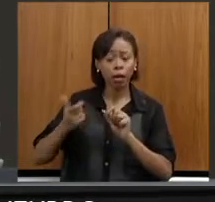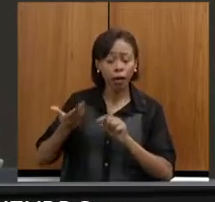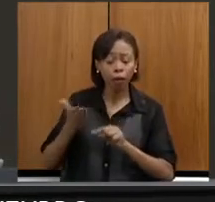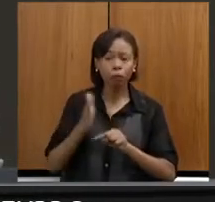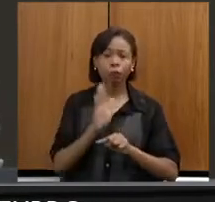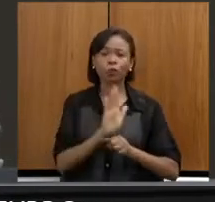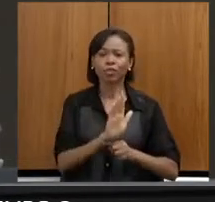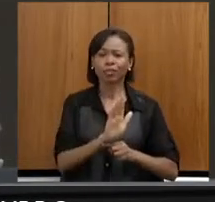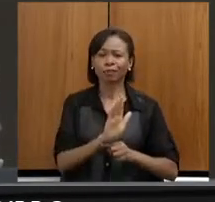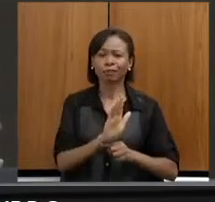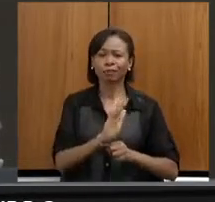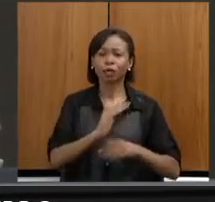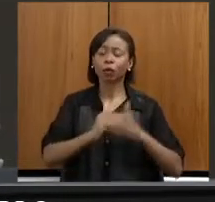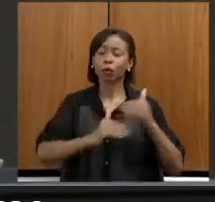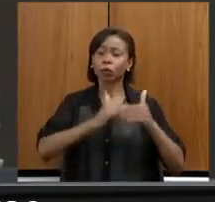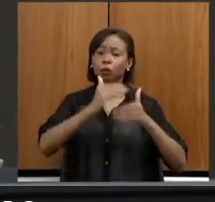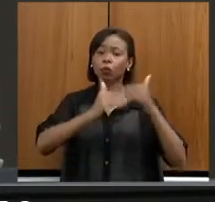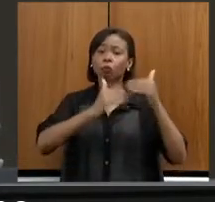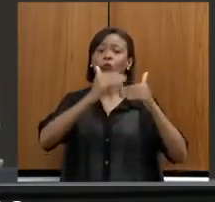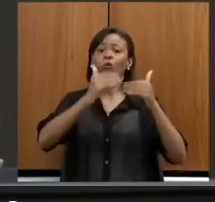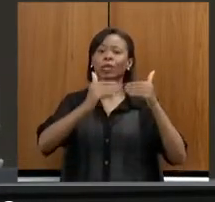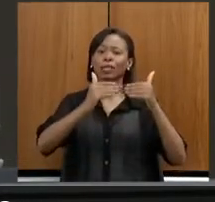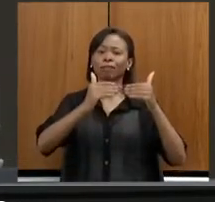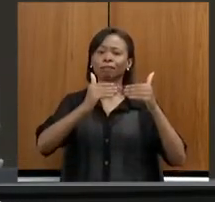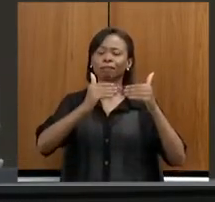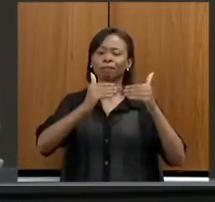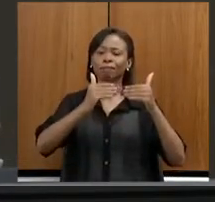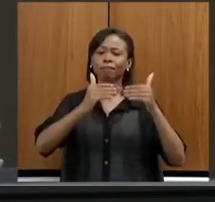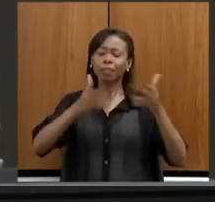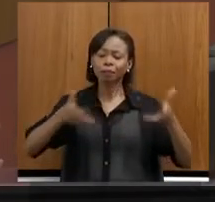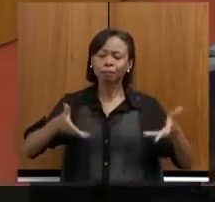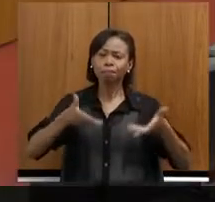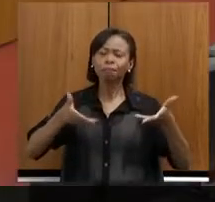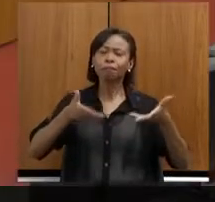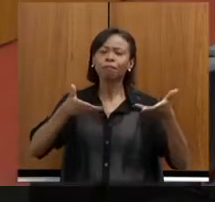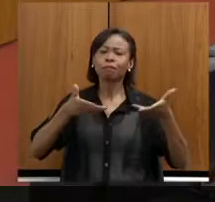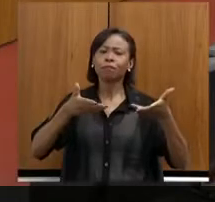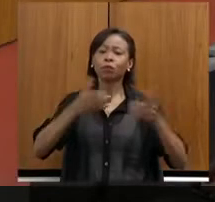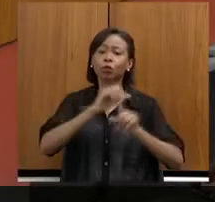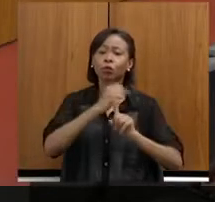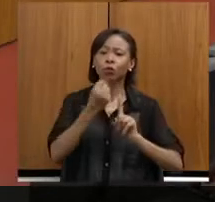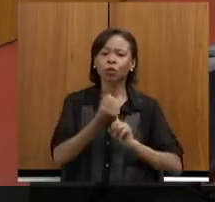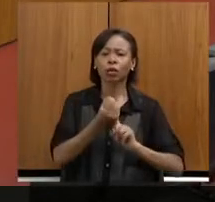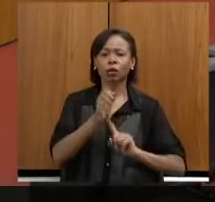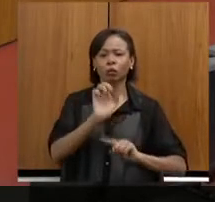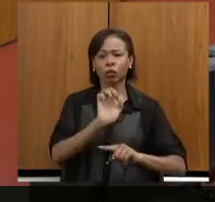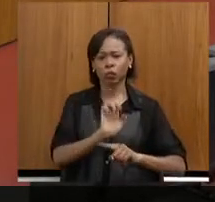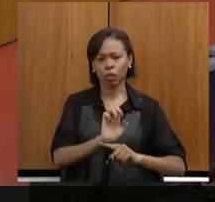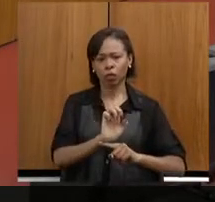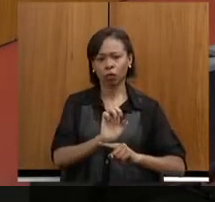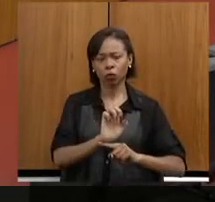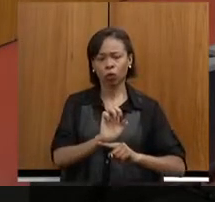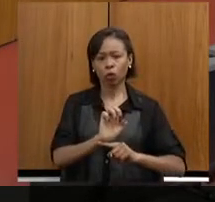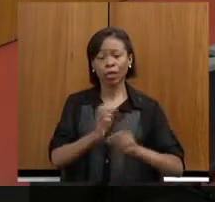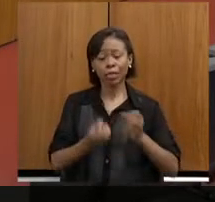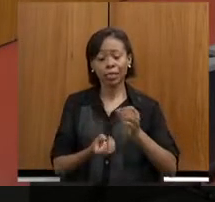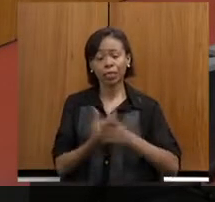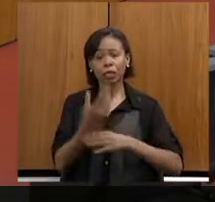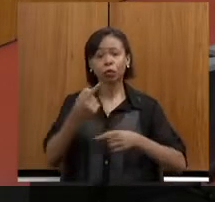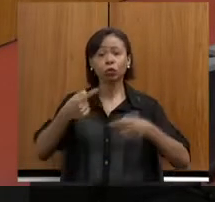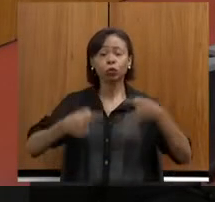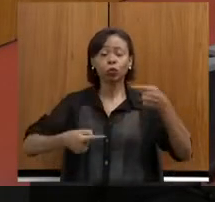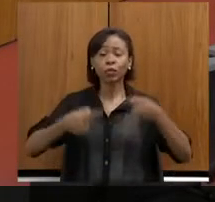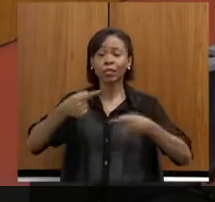com a promoção, o desenvolvimento social do Estado por meio de políticas públicas de